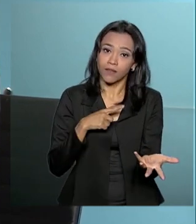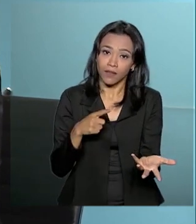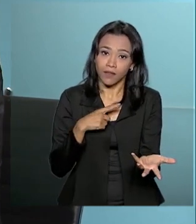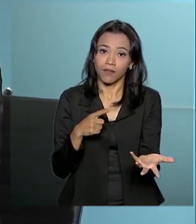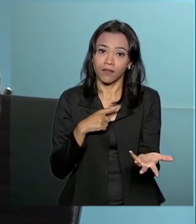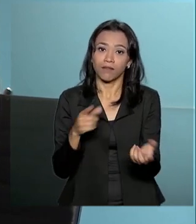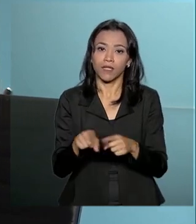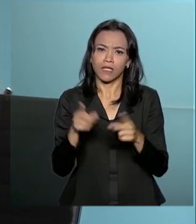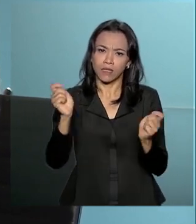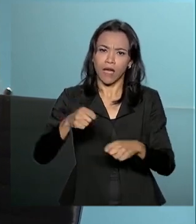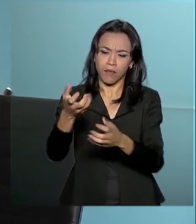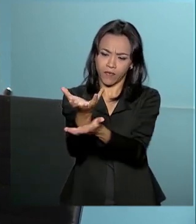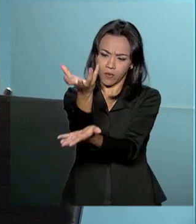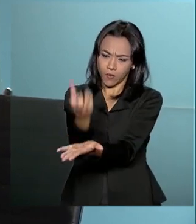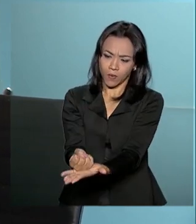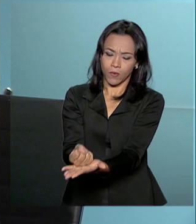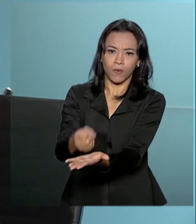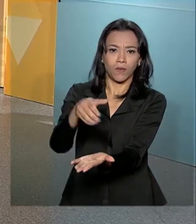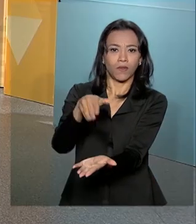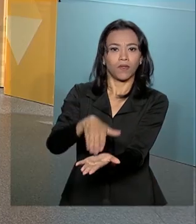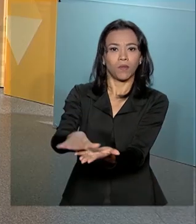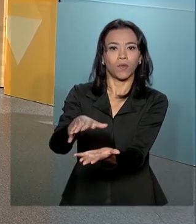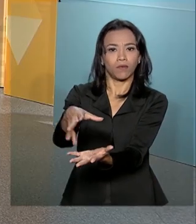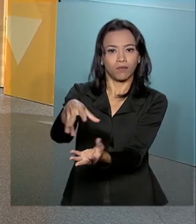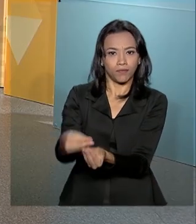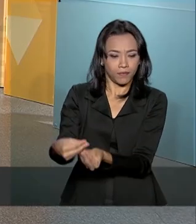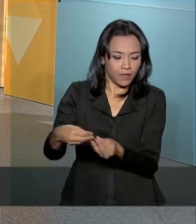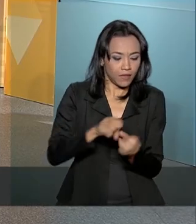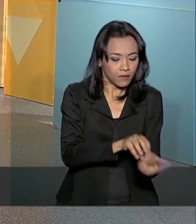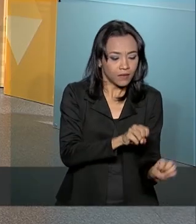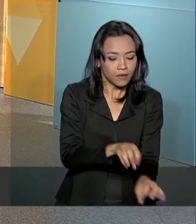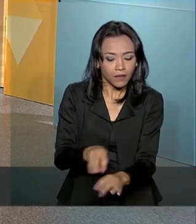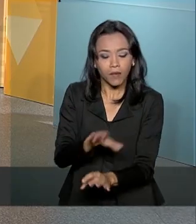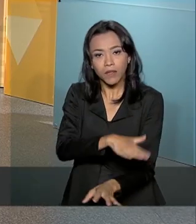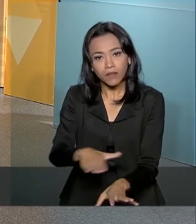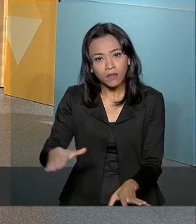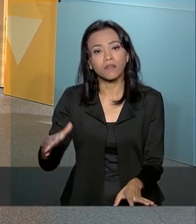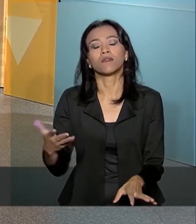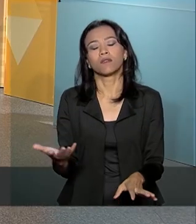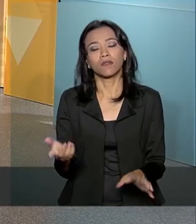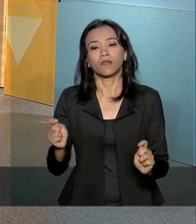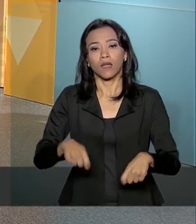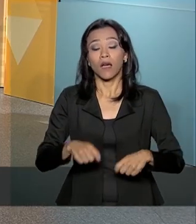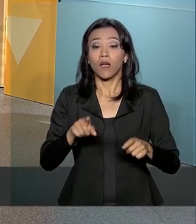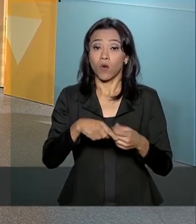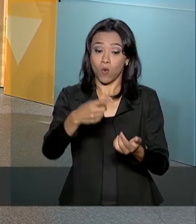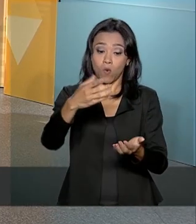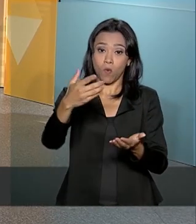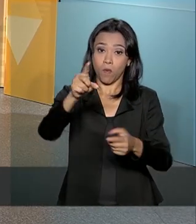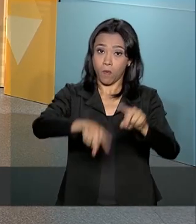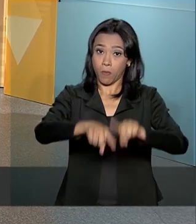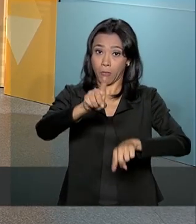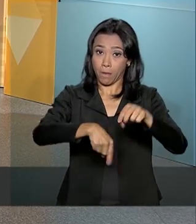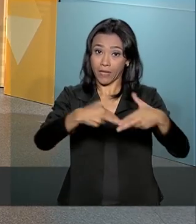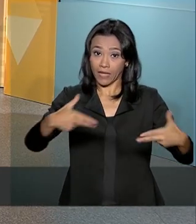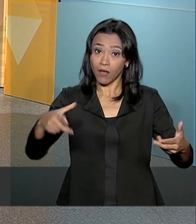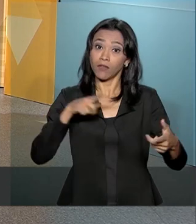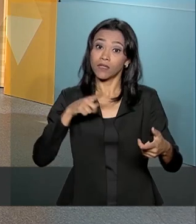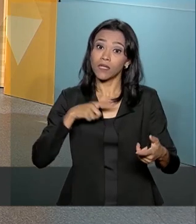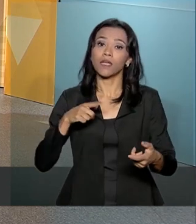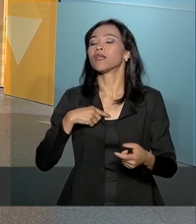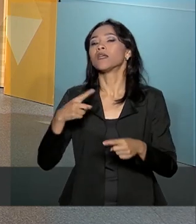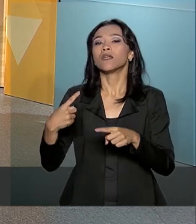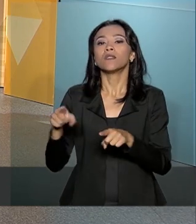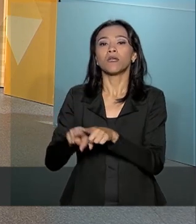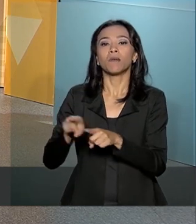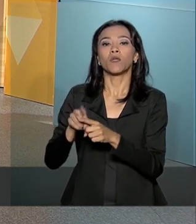offline, que dá para baixar e passar essas aulas para as crianças. O material é produzido em parceria com o Instituto Maurício